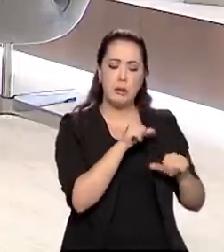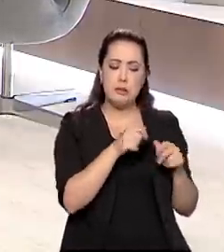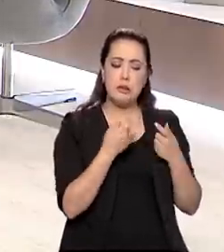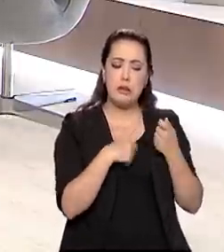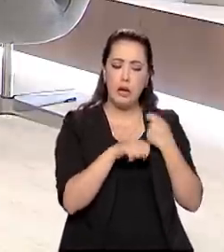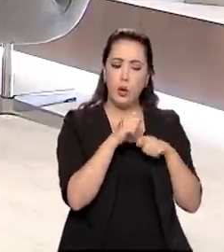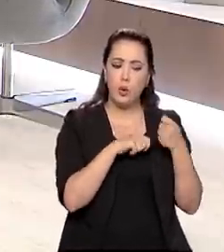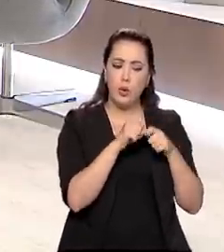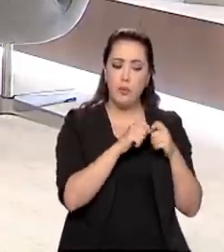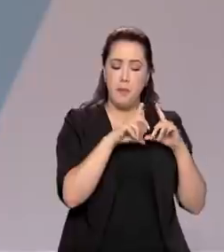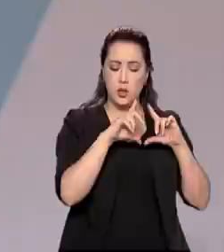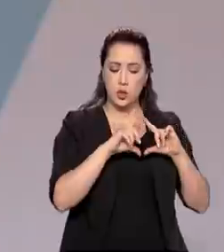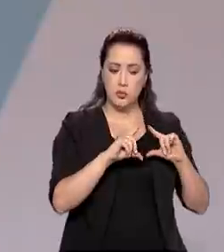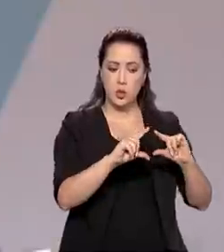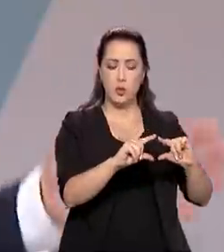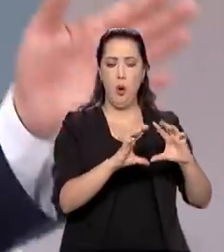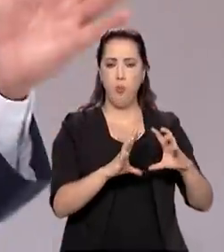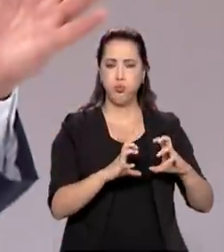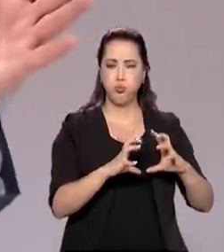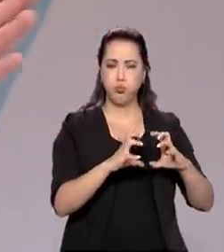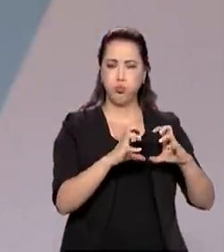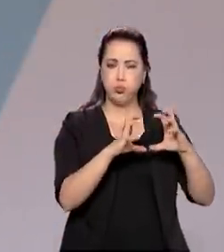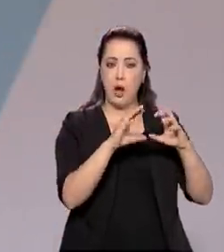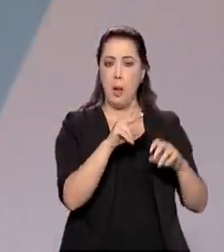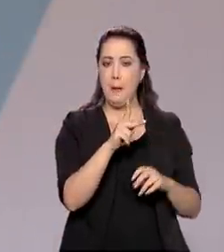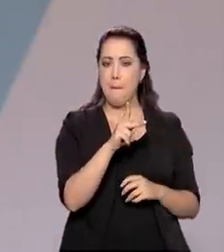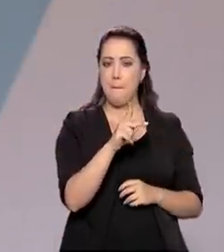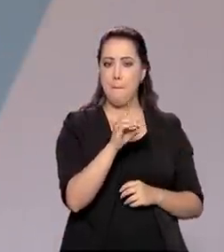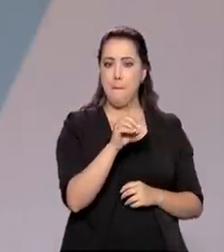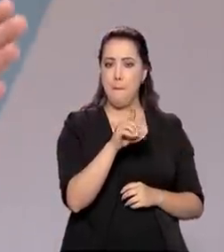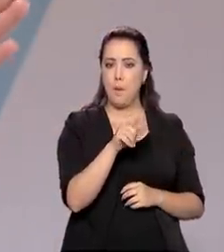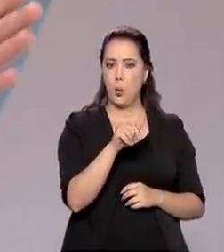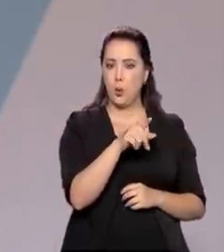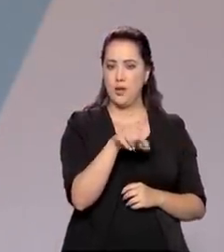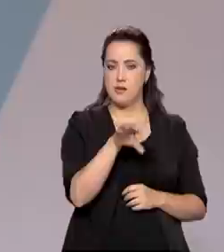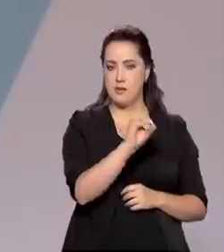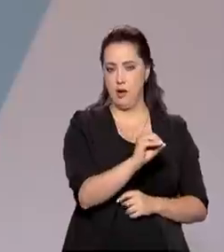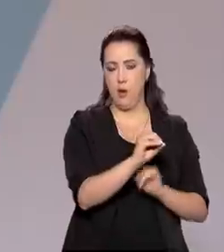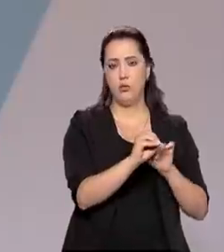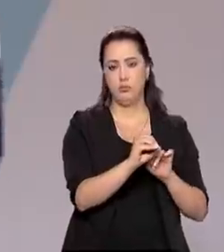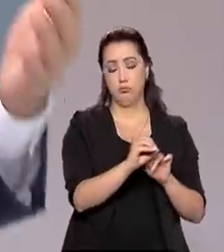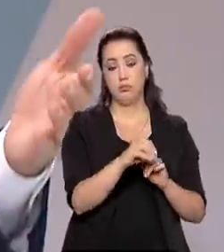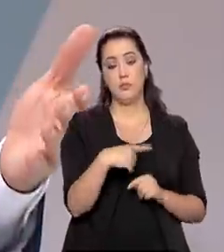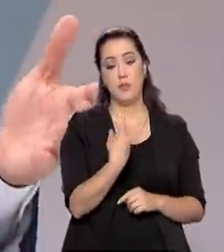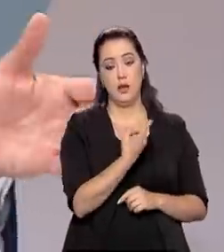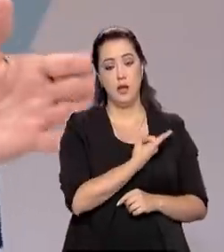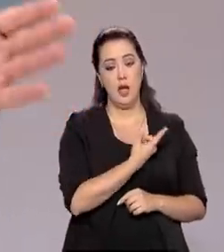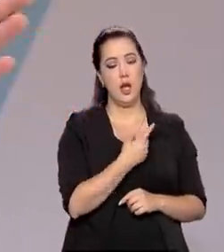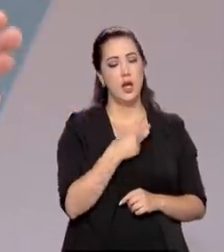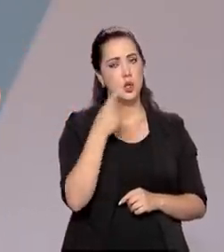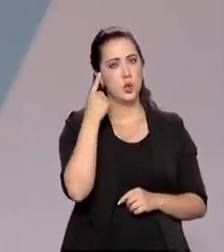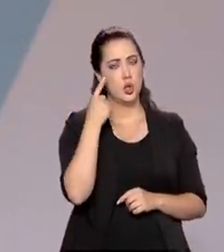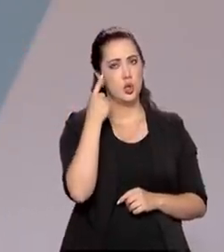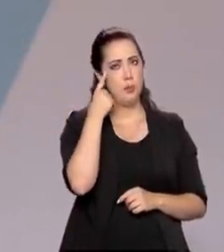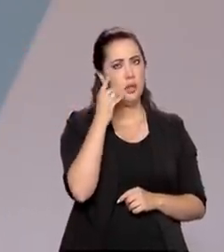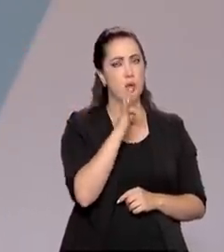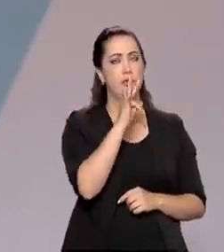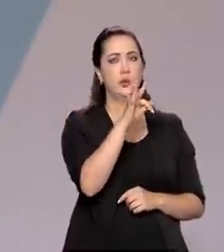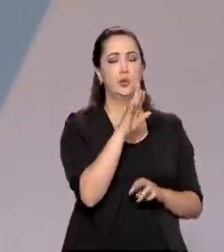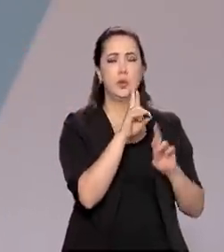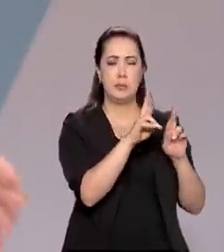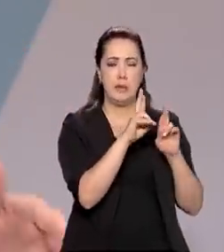para o baixo carbono. ou seja, existem muitas expectativas que os hidrocarbonetos, petróleo, vão